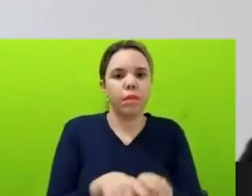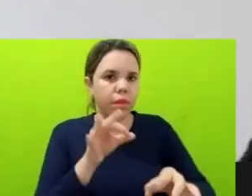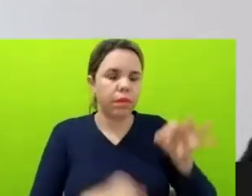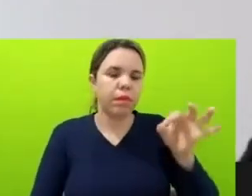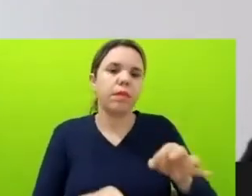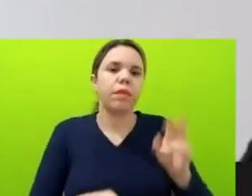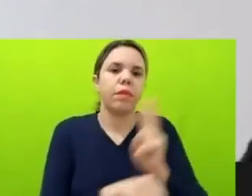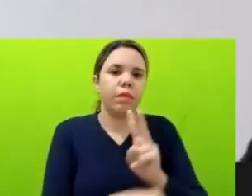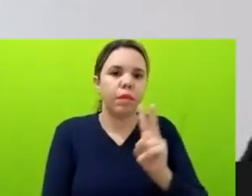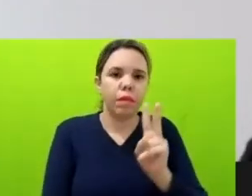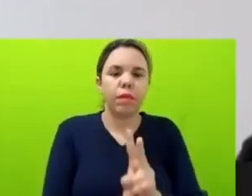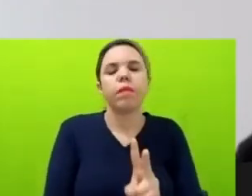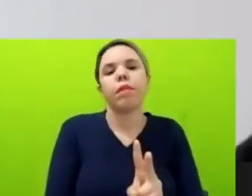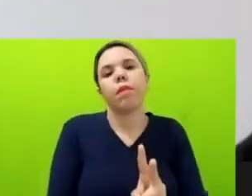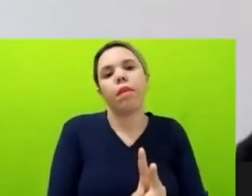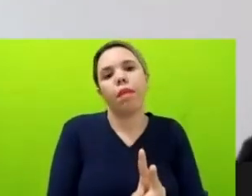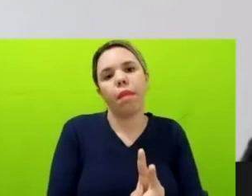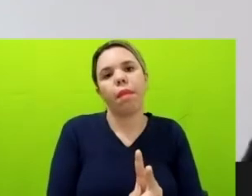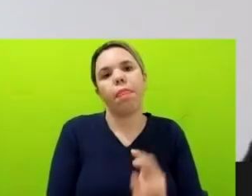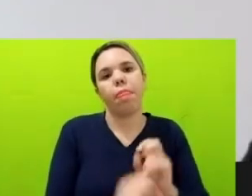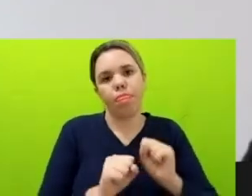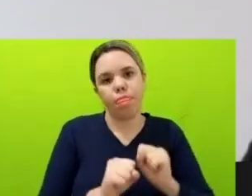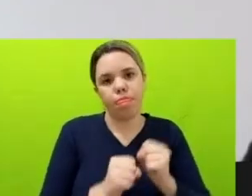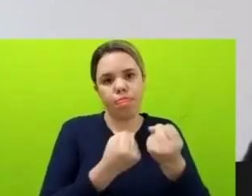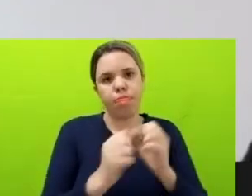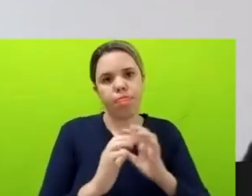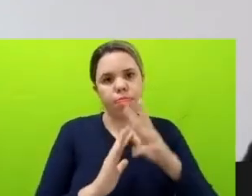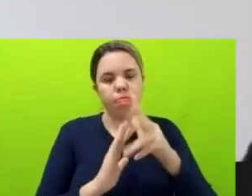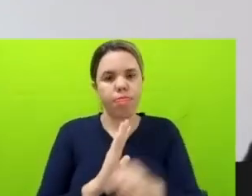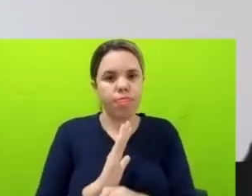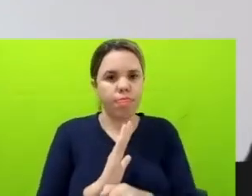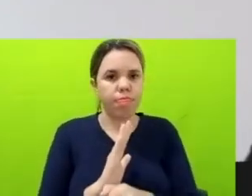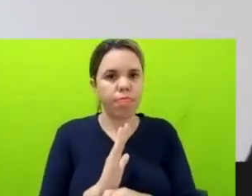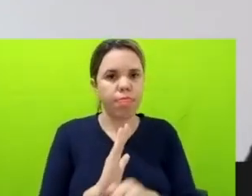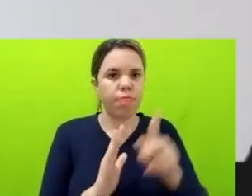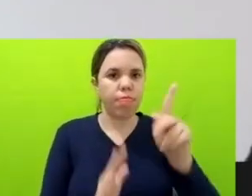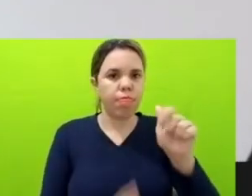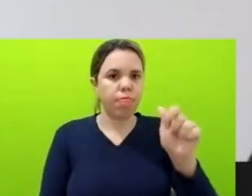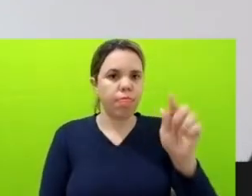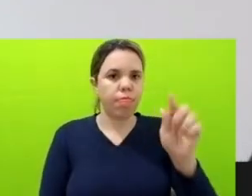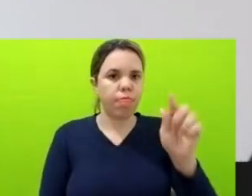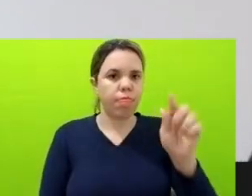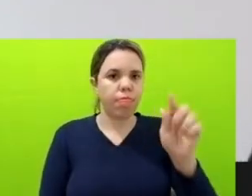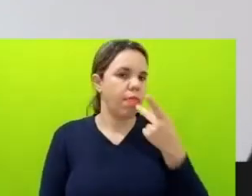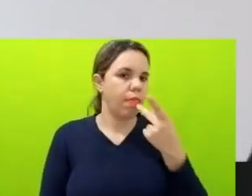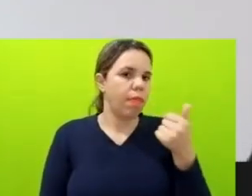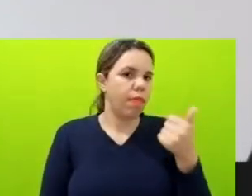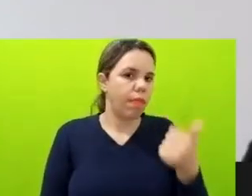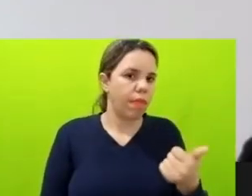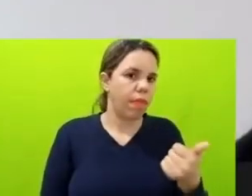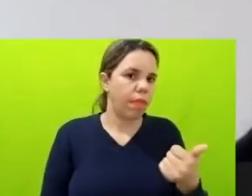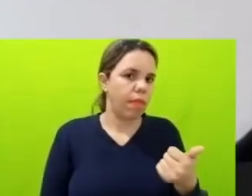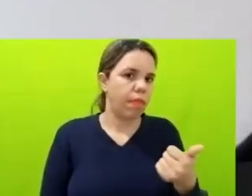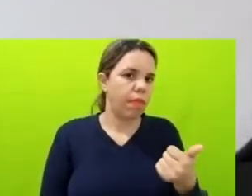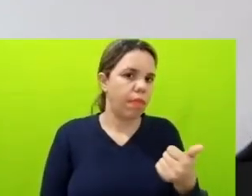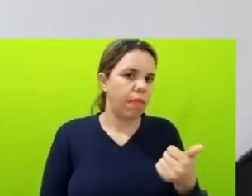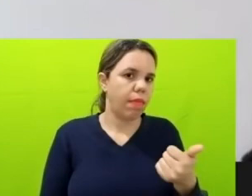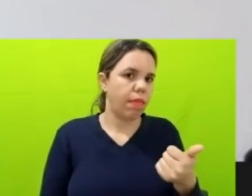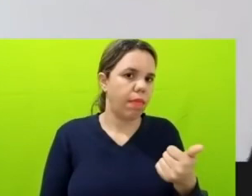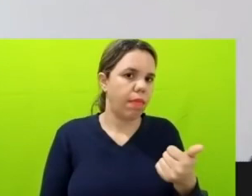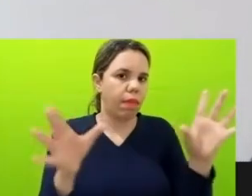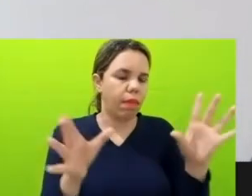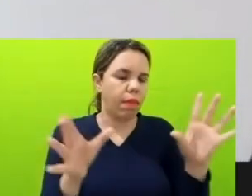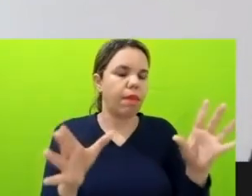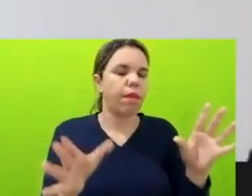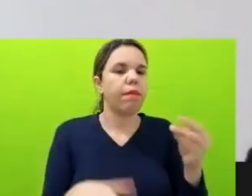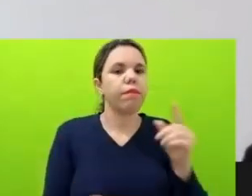defensores ambientais que, como a Kátia bem colocou, ficam bastante expostos e vulneráveis, né, a todo e qualquer tipo